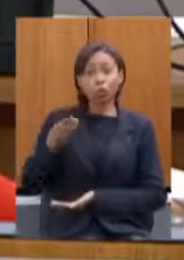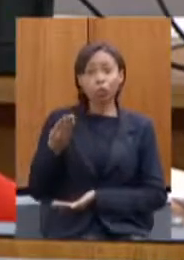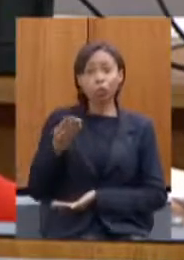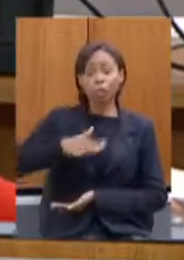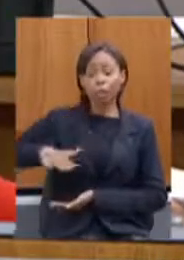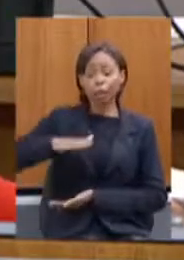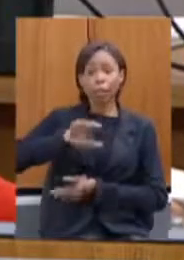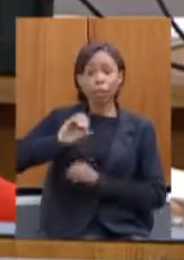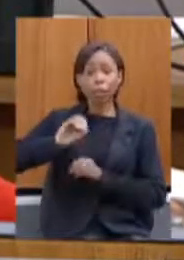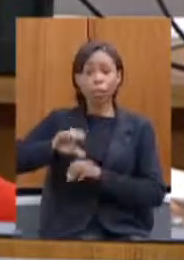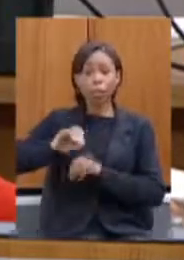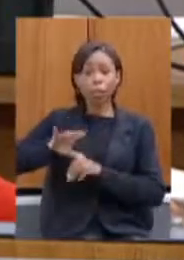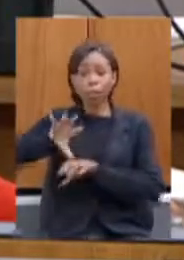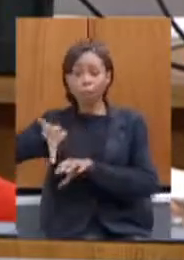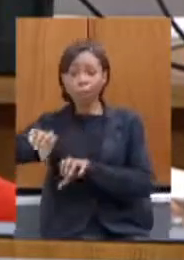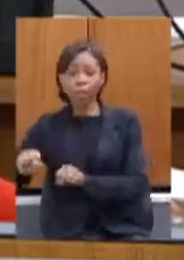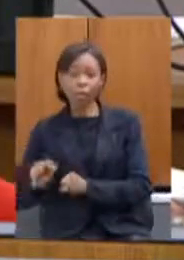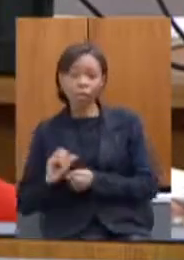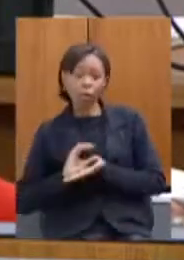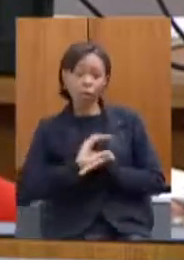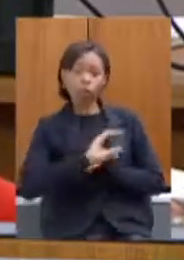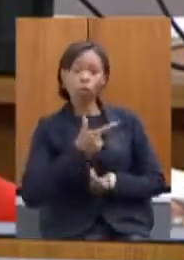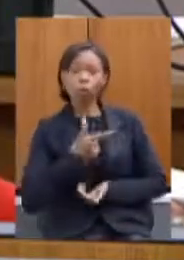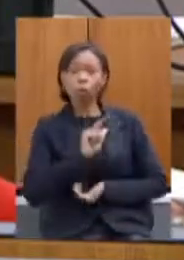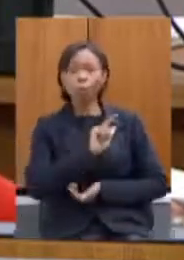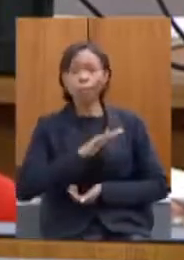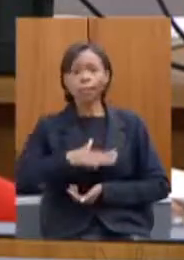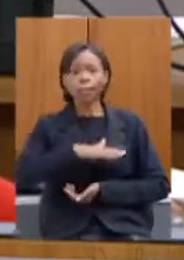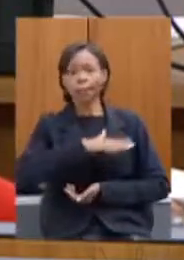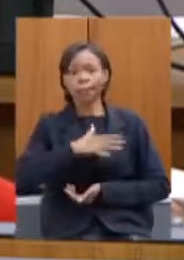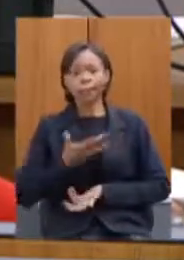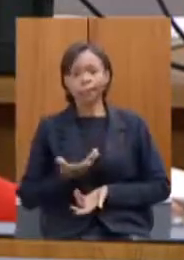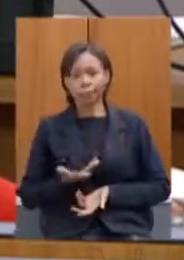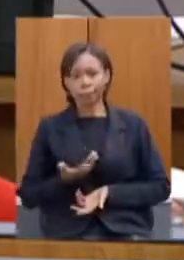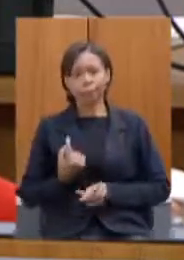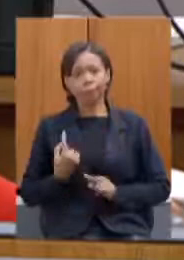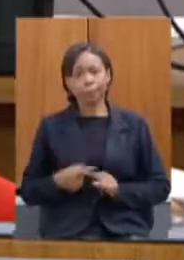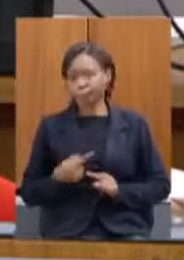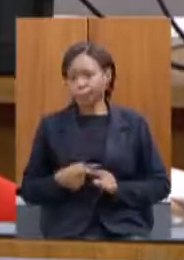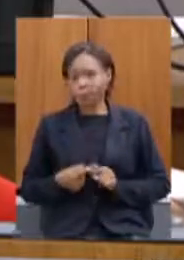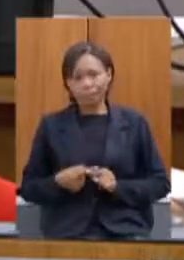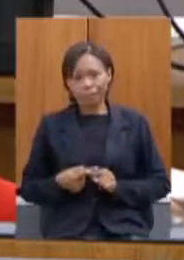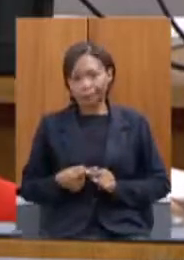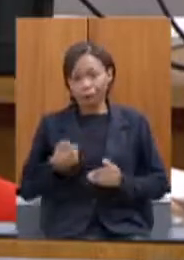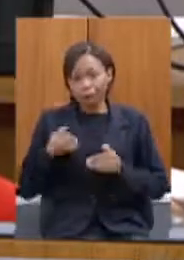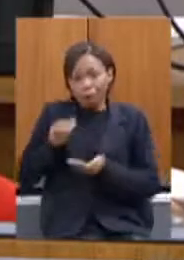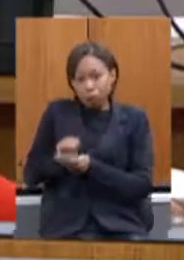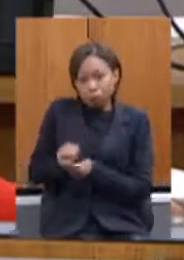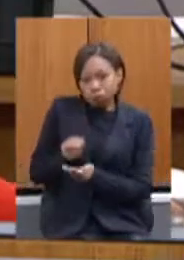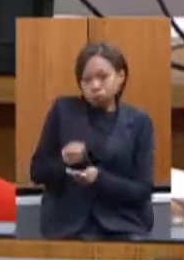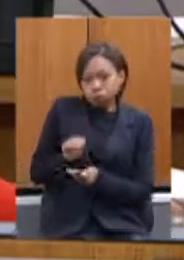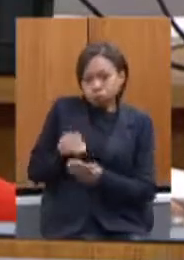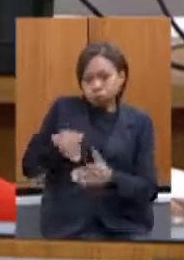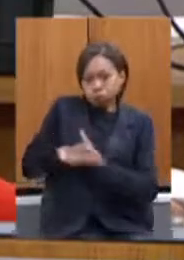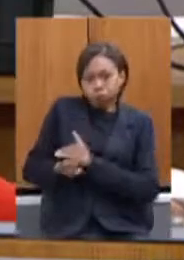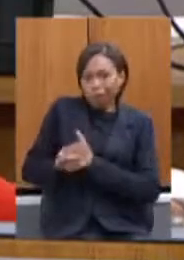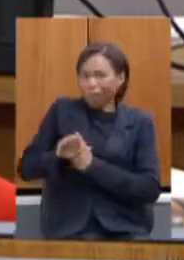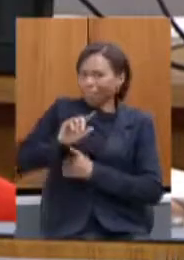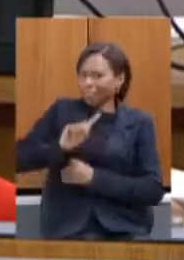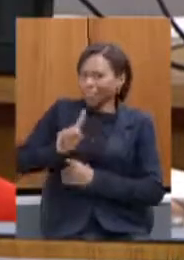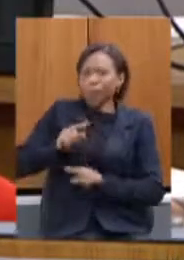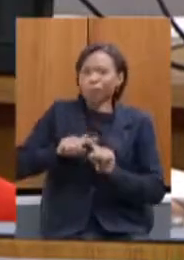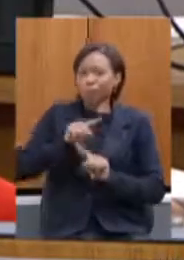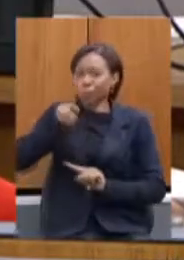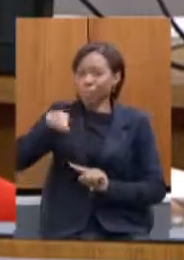da educação e dar outra destinação a ele porque de fato não fica uma poupança vocês não guardam dinheiro vocês pegam